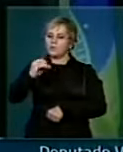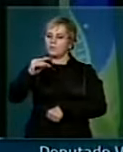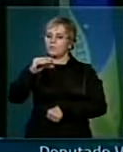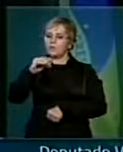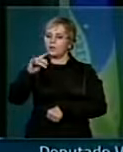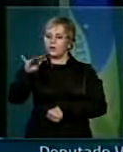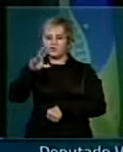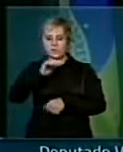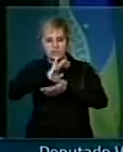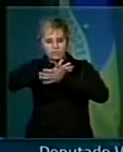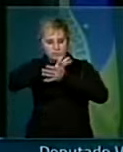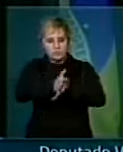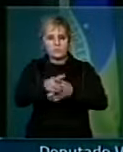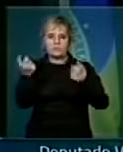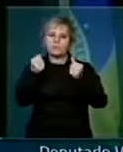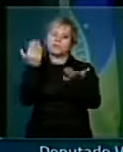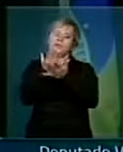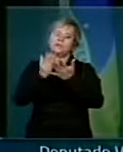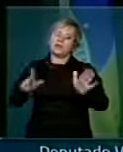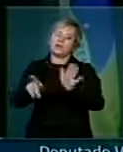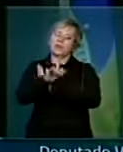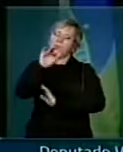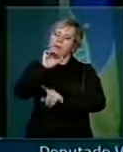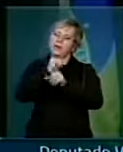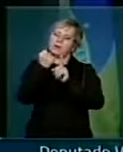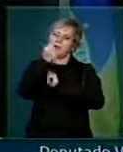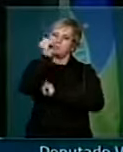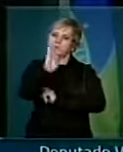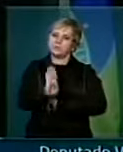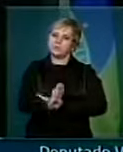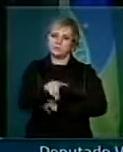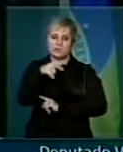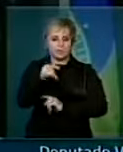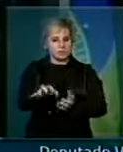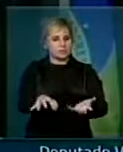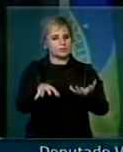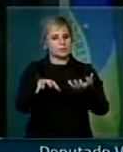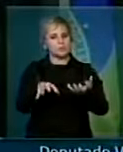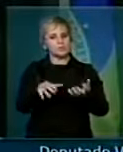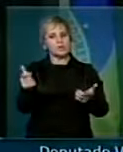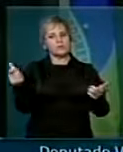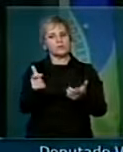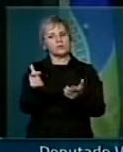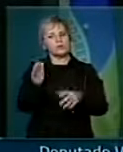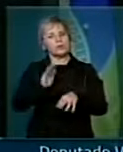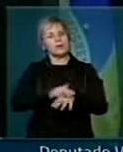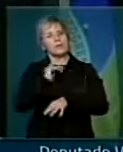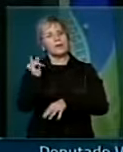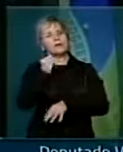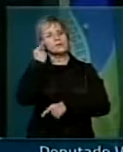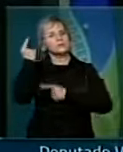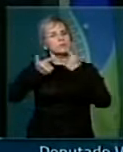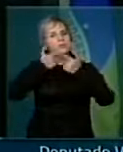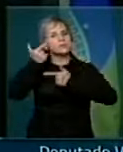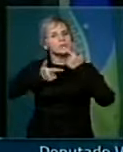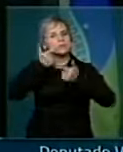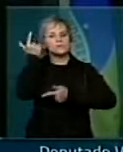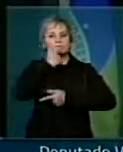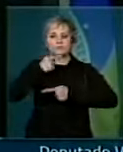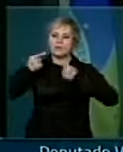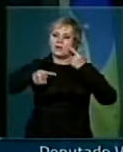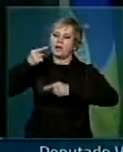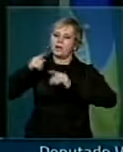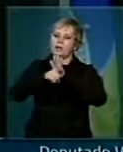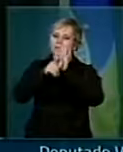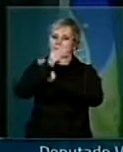sociedade, precisa se acabar. E o Congresso é o grande espaço para esse importante trabalho. Como também, senhor